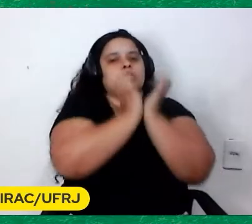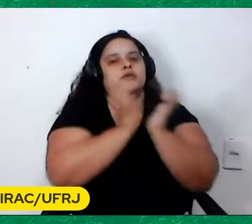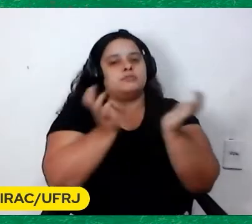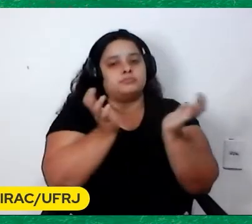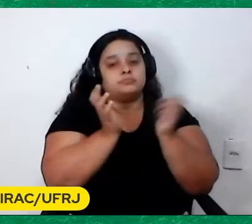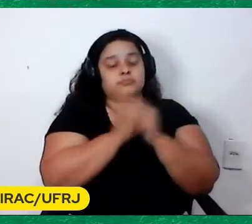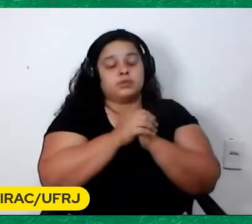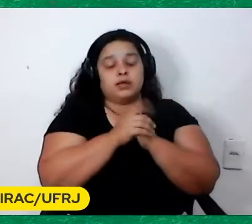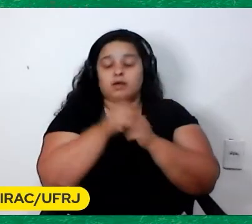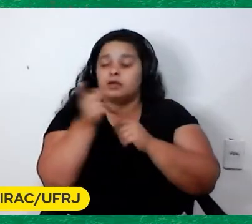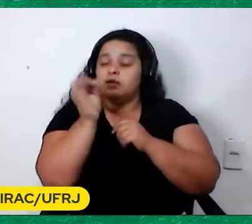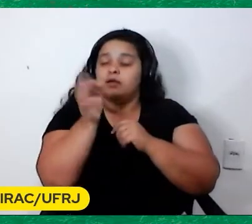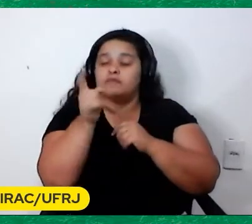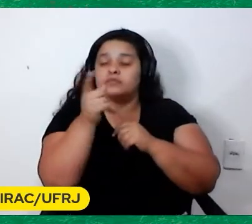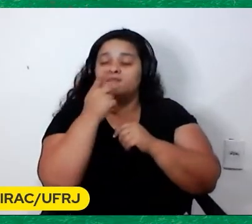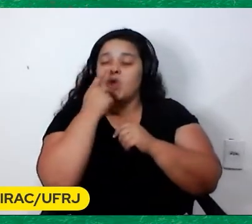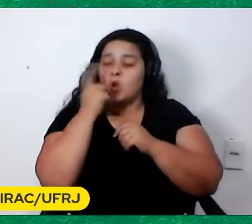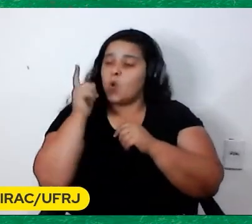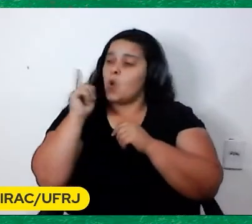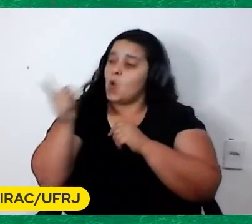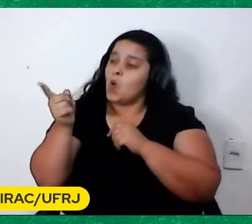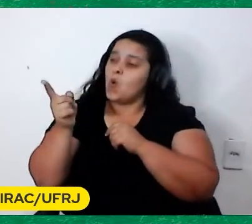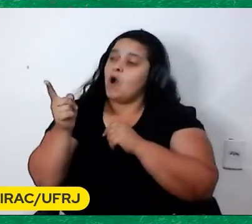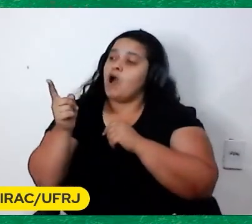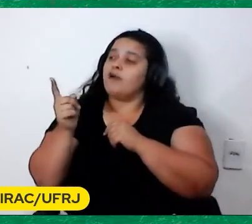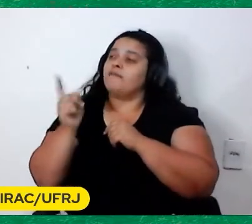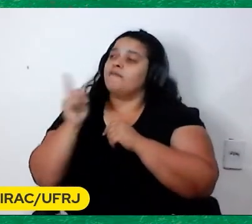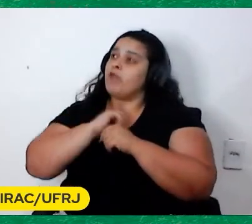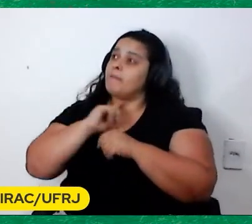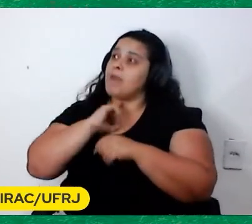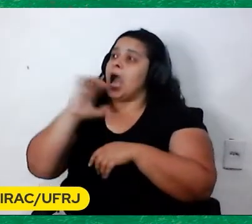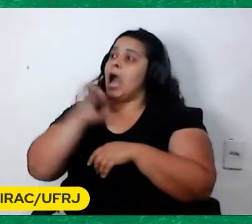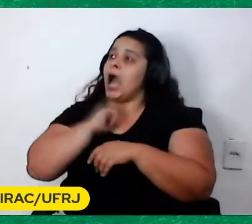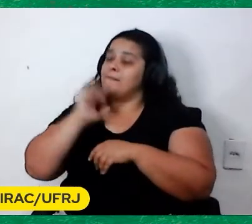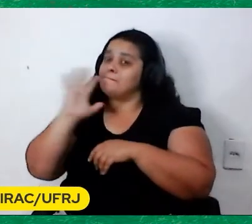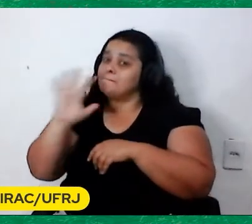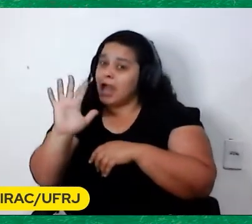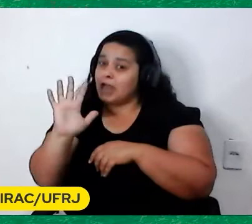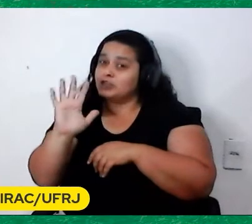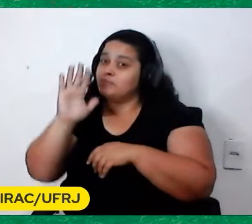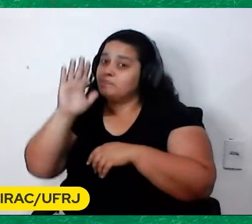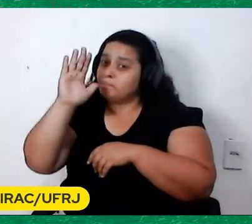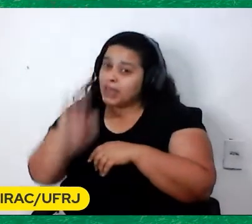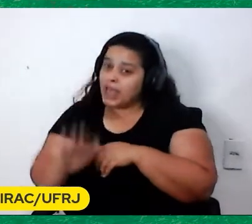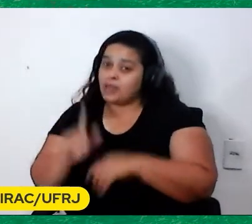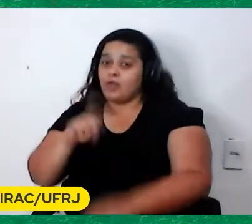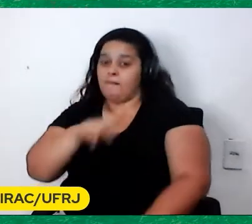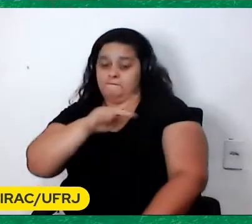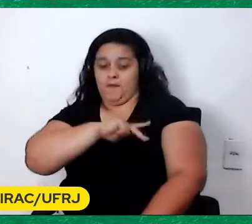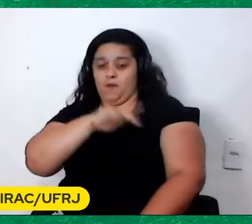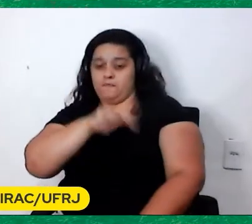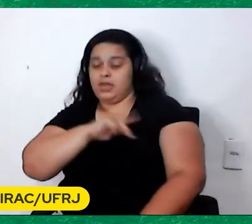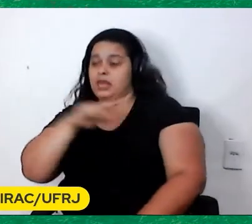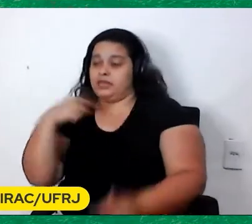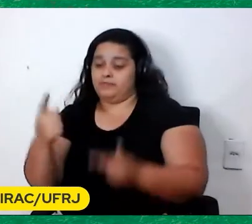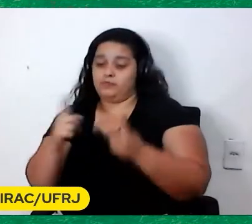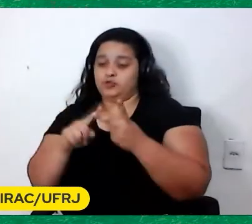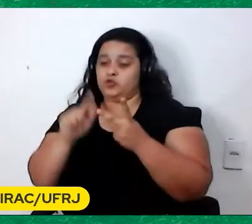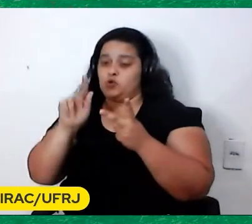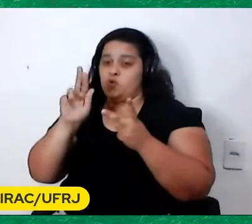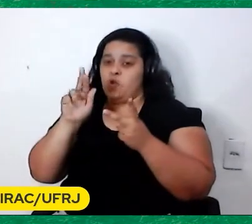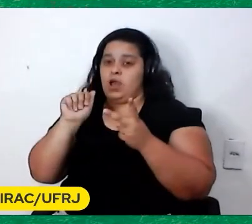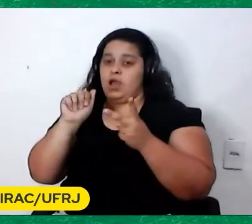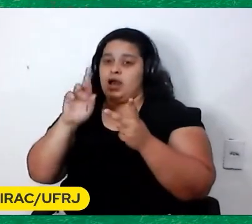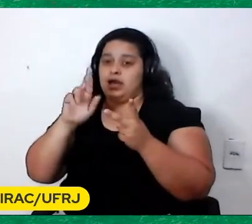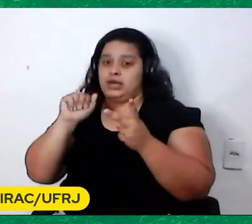Flamengo Ele era Flamengo No Rio de Janeiro Mas em São Paulo Ele foi Palmeiras Na adolescência Depois ele foi Guarani Na juventude E depois